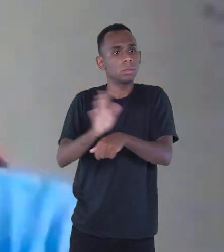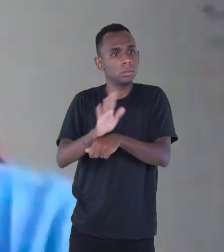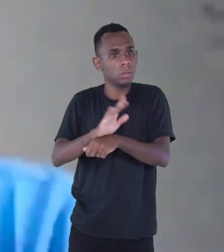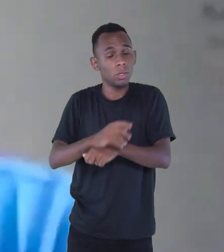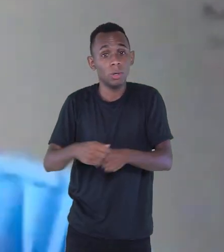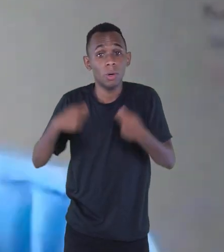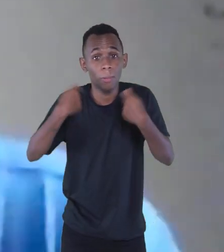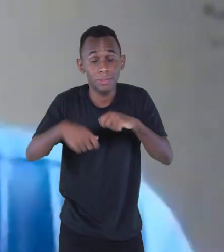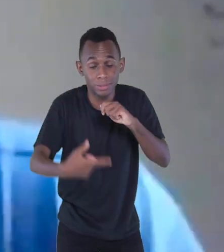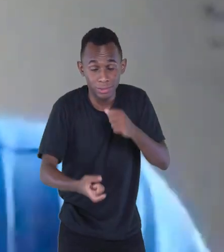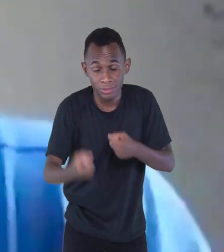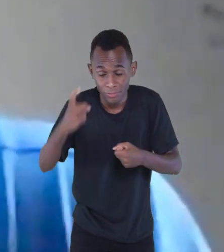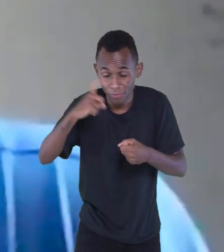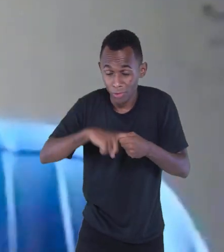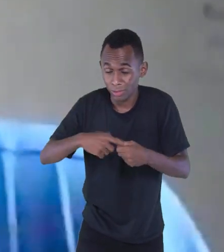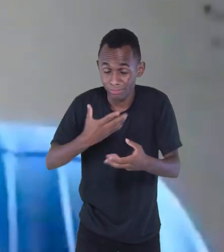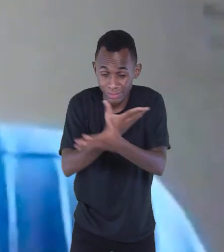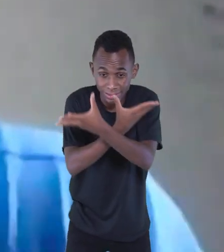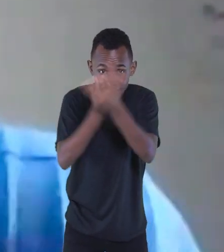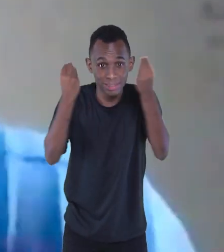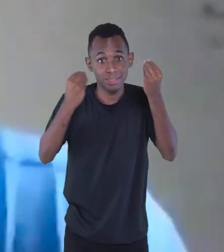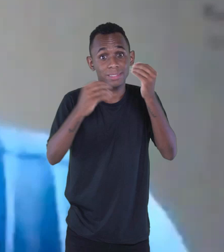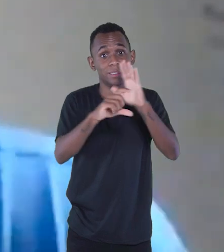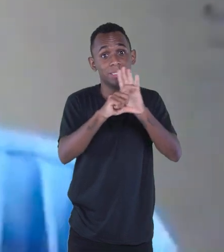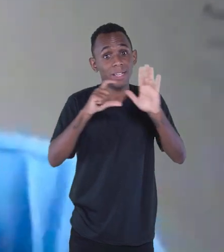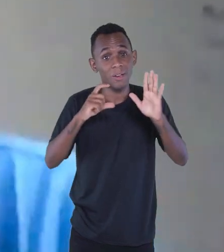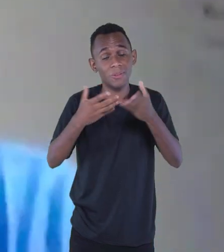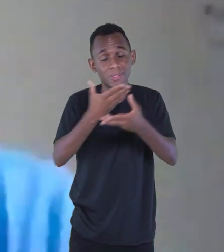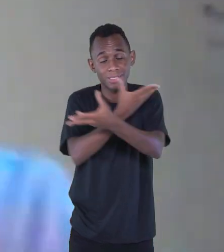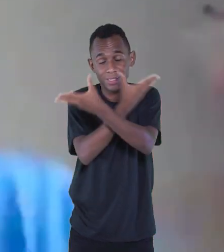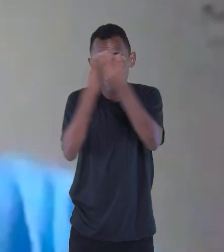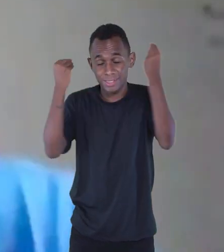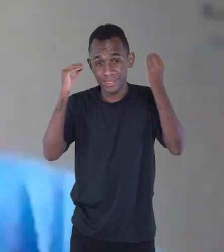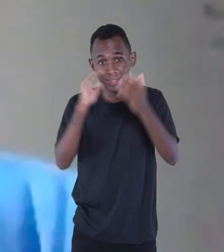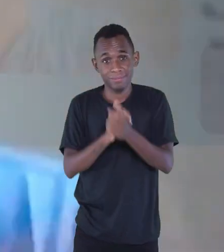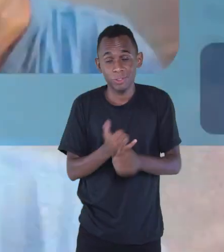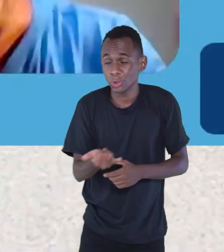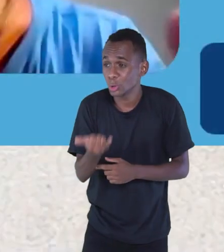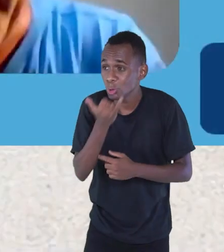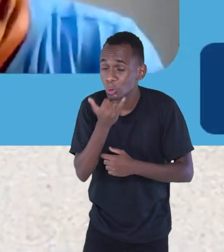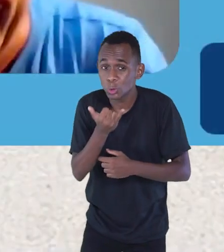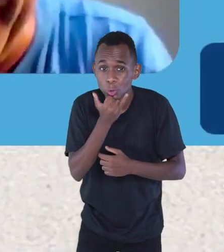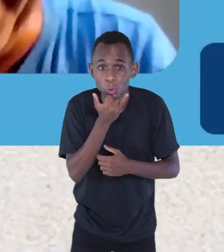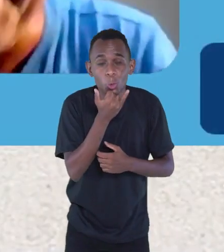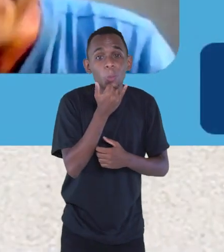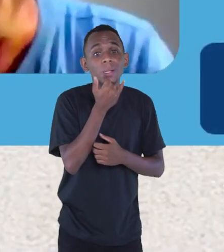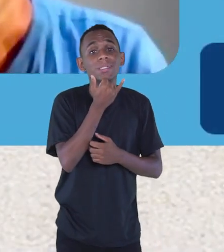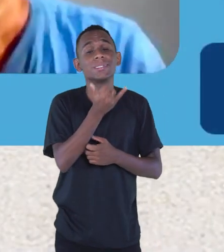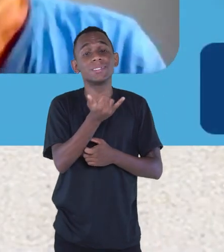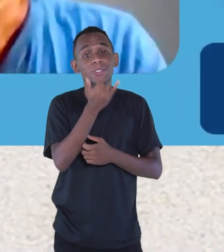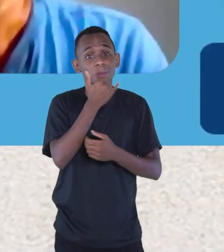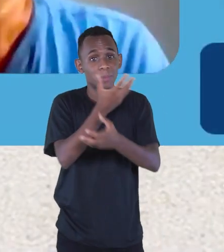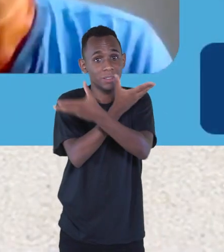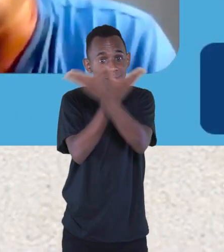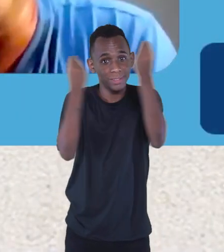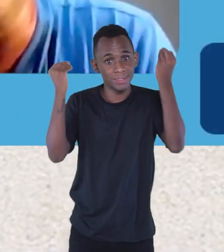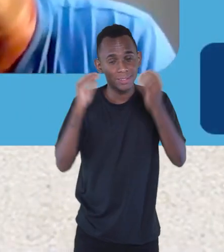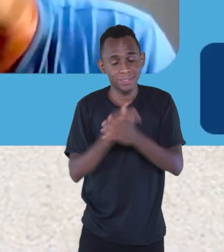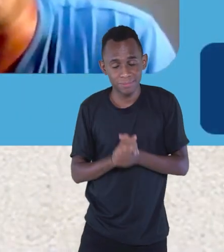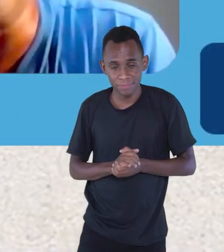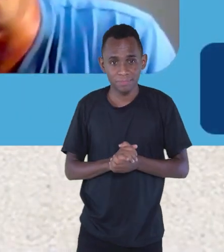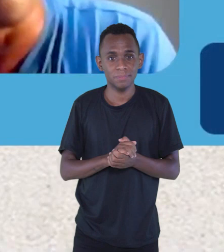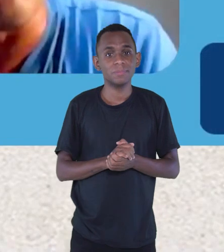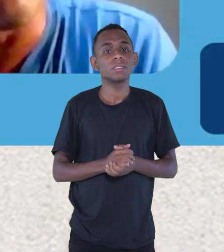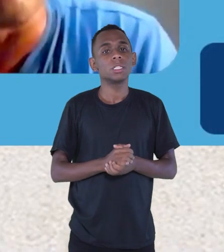que voltar porque eu esqueci uma estrofe, menina. Tem problema? Não. Isso acontece, ao vivo é assim. É, vai, faz de novo.